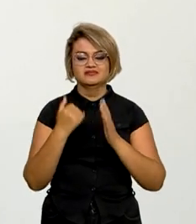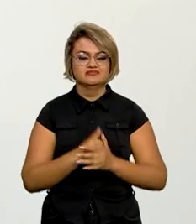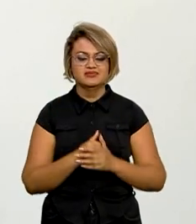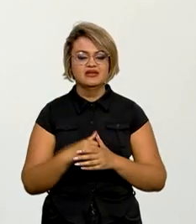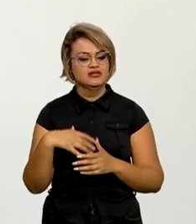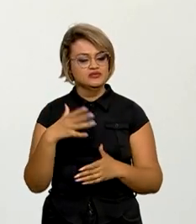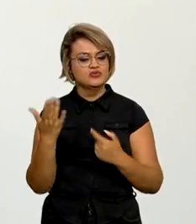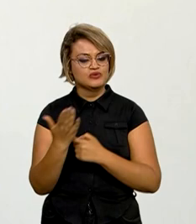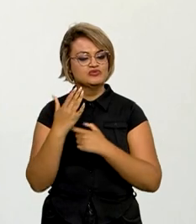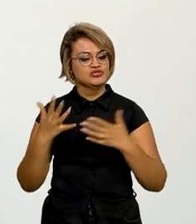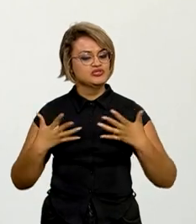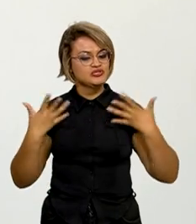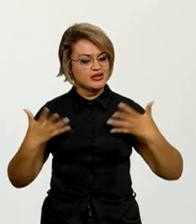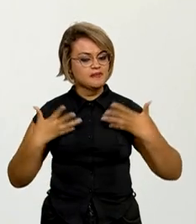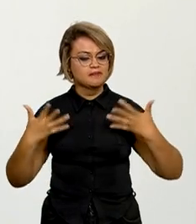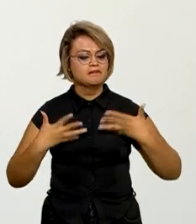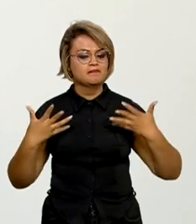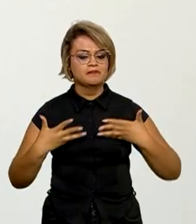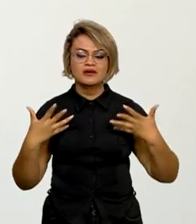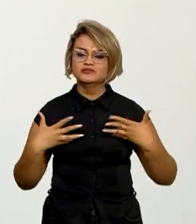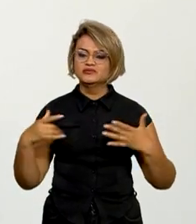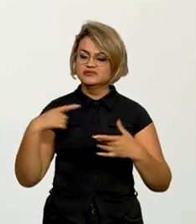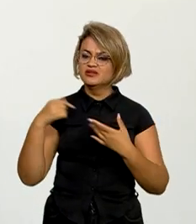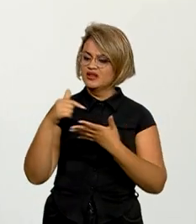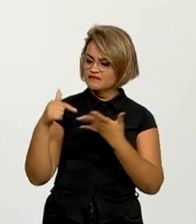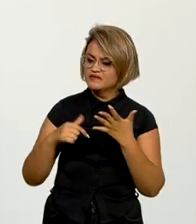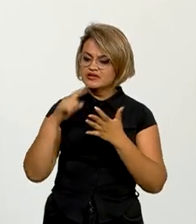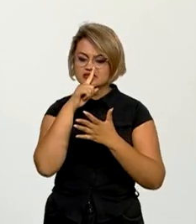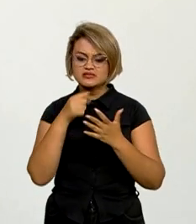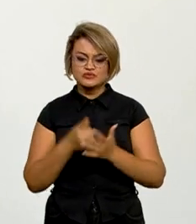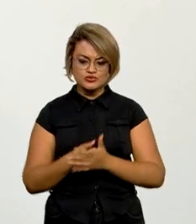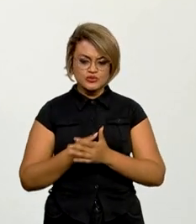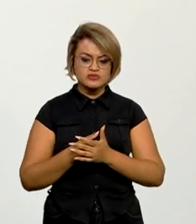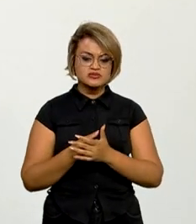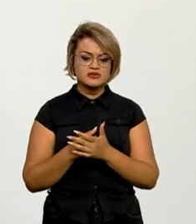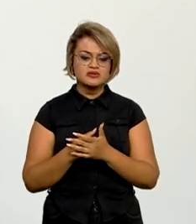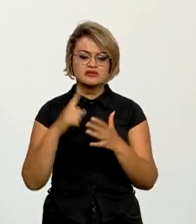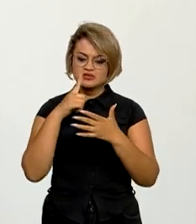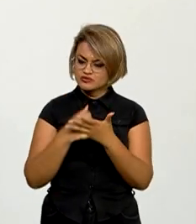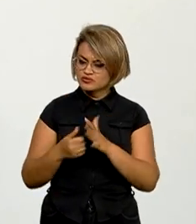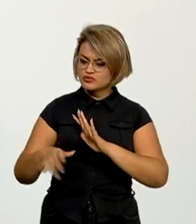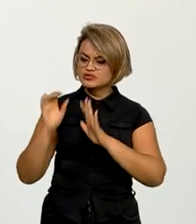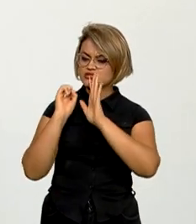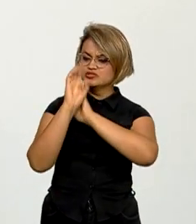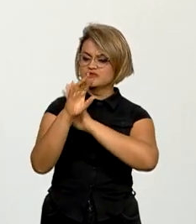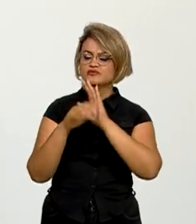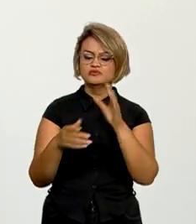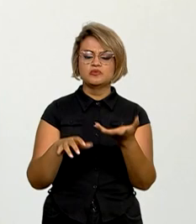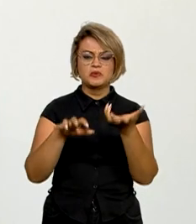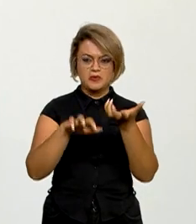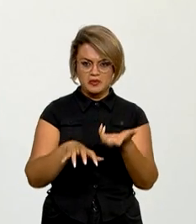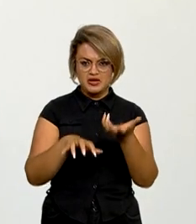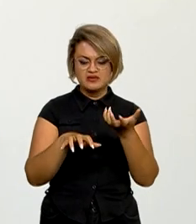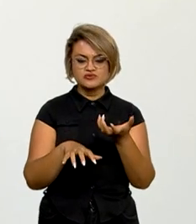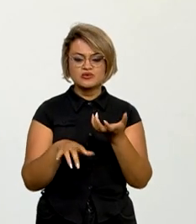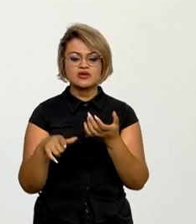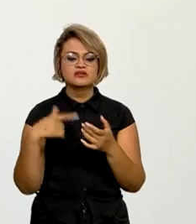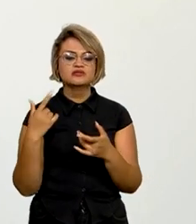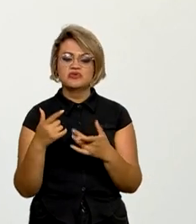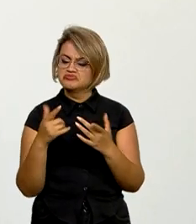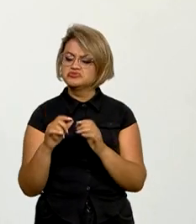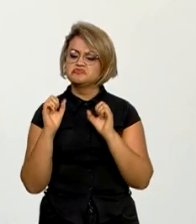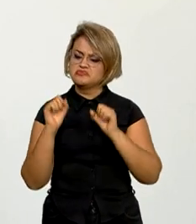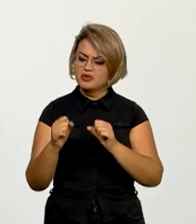econômica. Nós temos aí um conjunto de medidas que foi para o Congresso Nacional. Nós estamos à